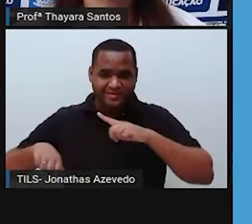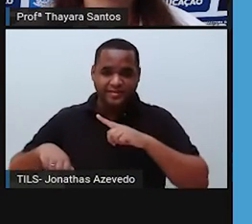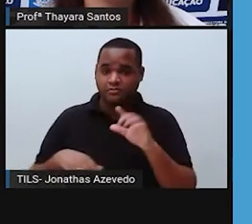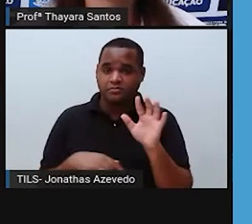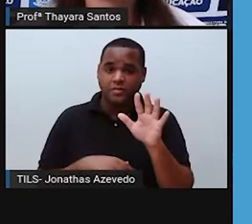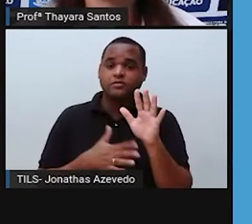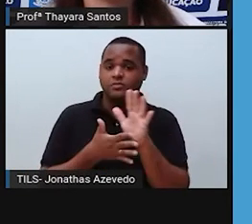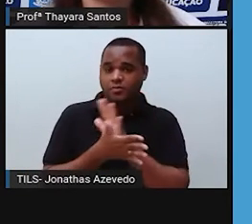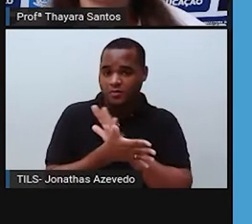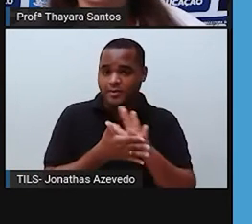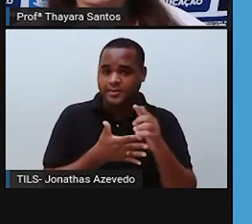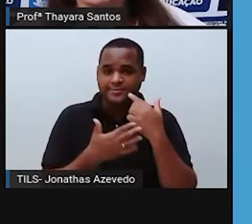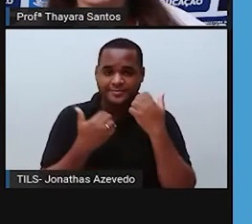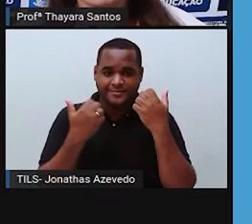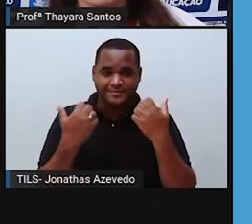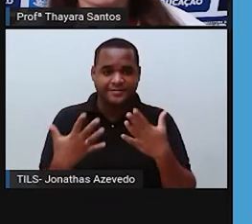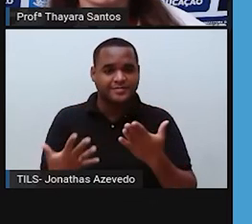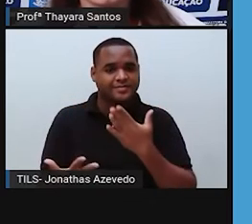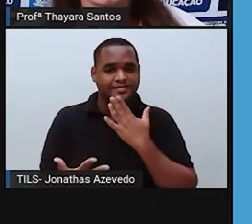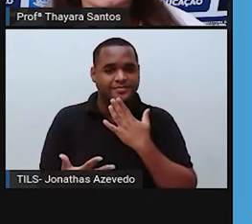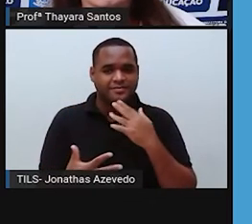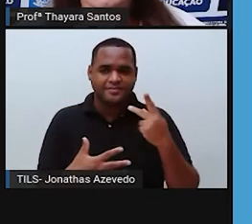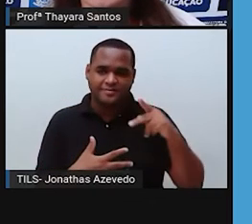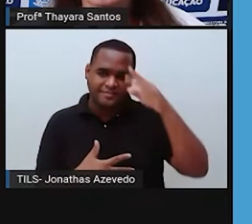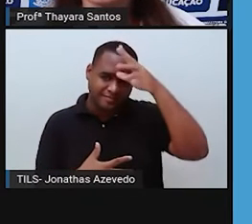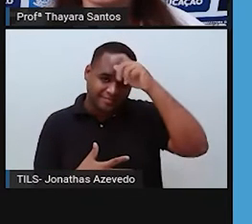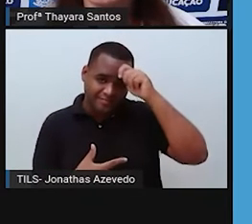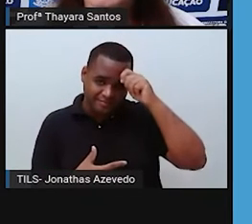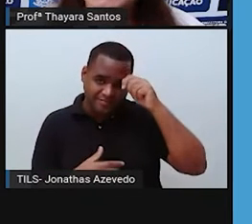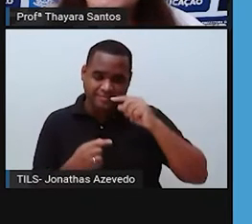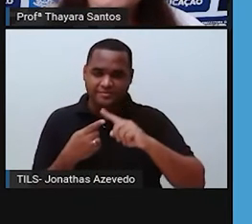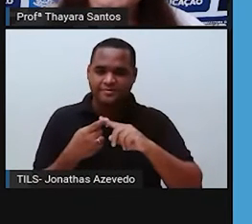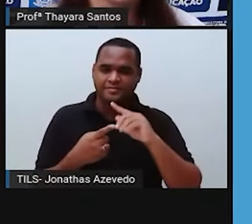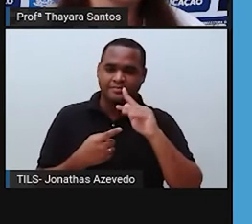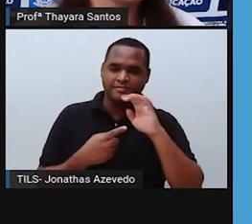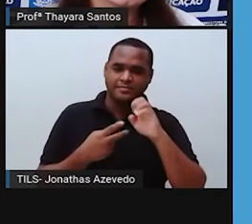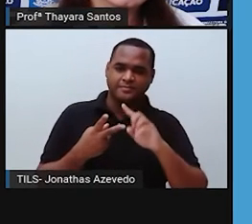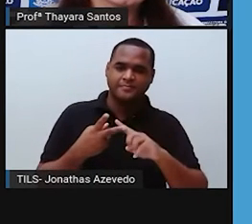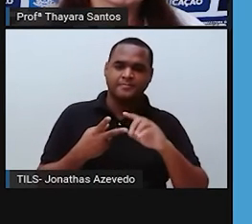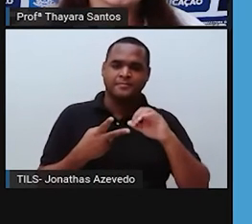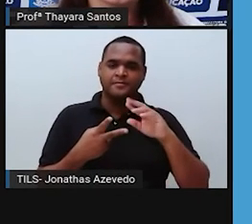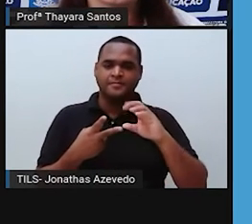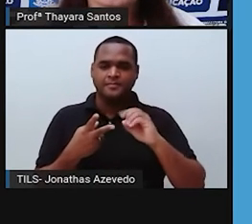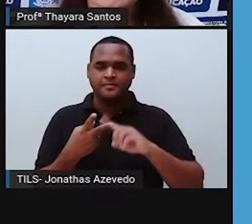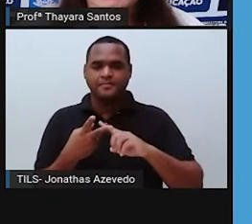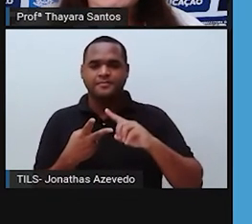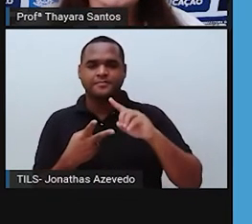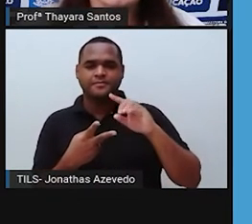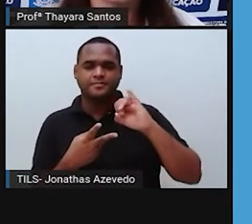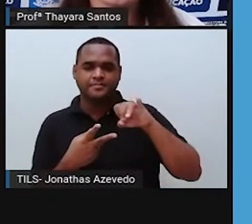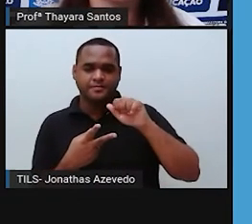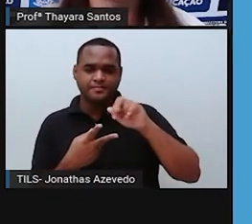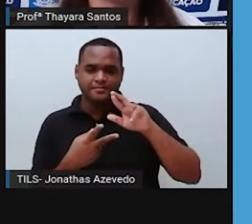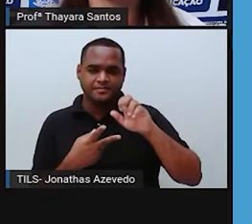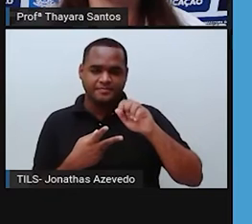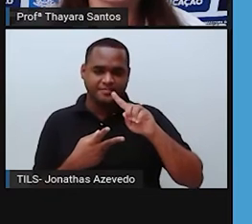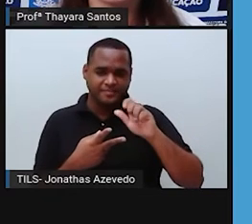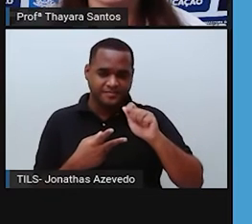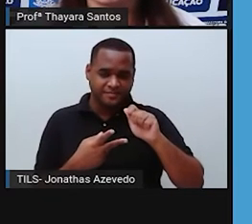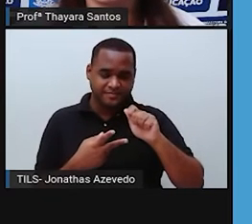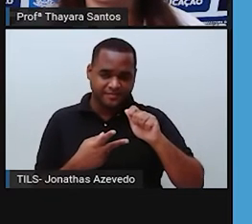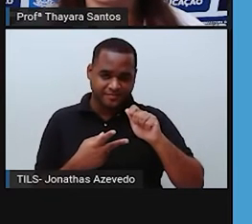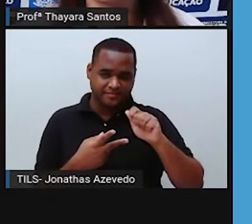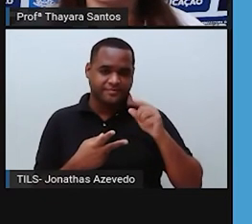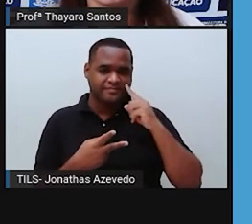tem alguns que são muito característicos do bioma Mata Atlântica, que é o caso dos ipês, dos cedros, das bromélias, principalmente porque no